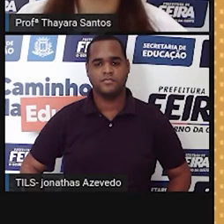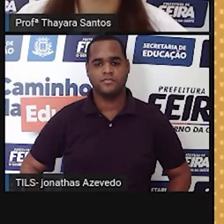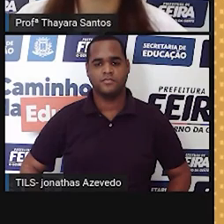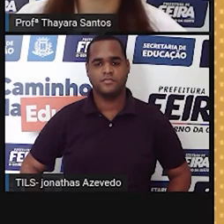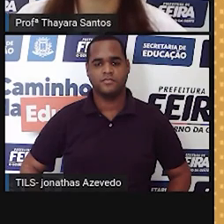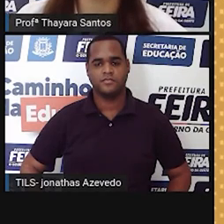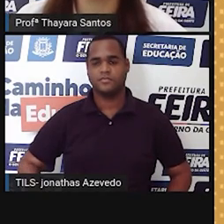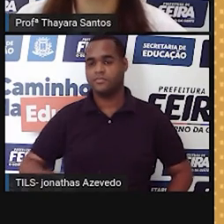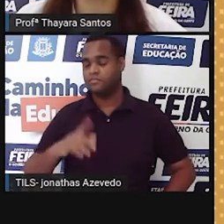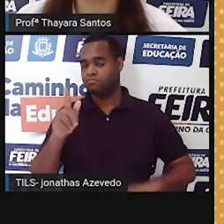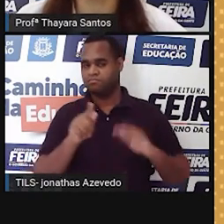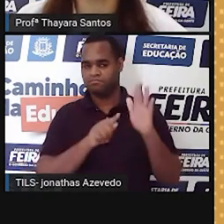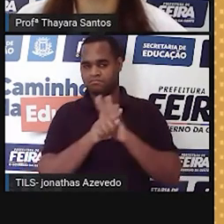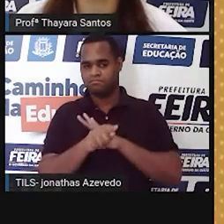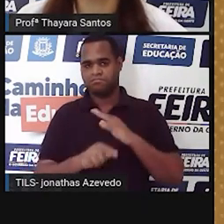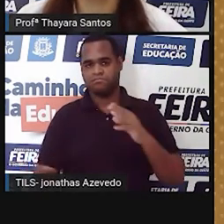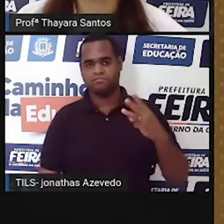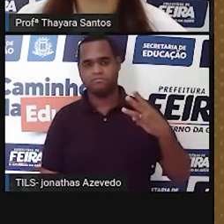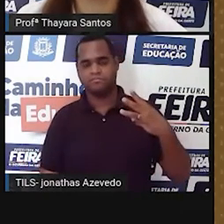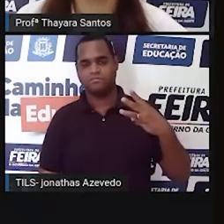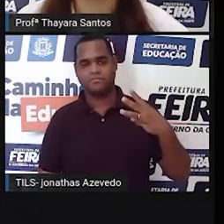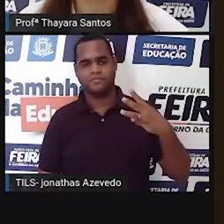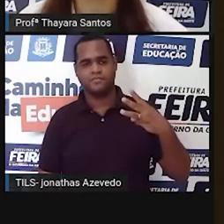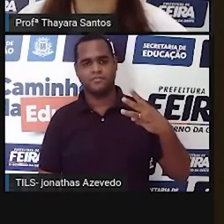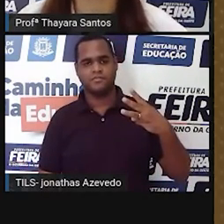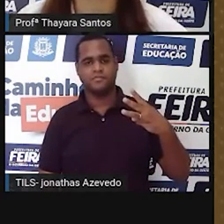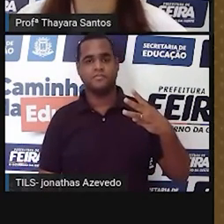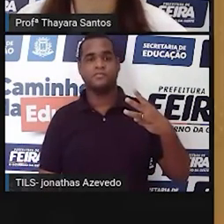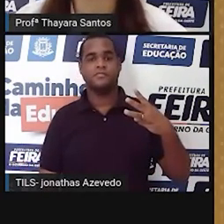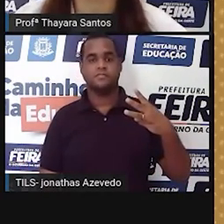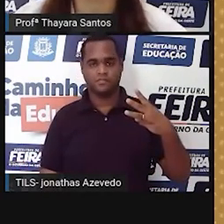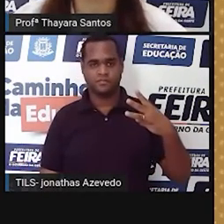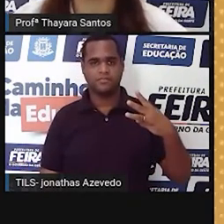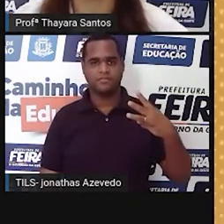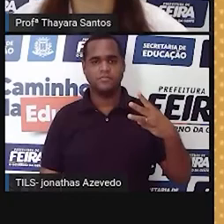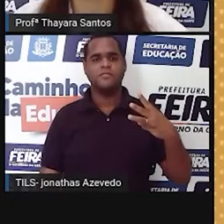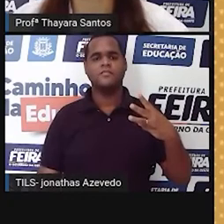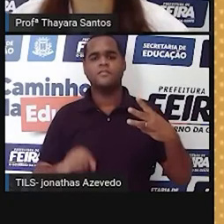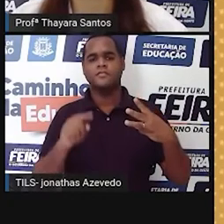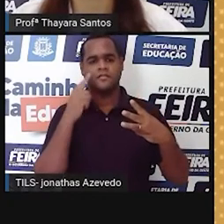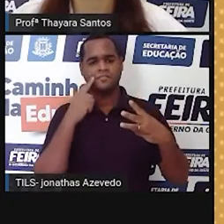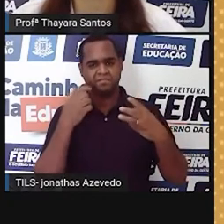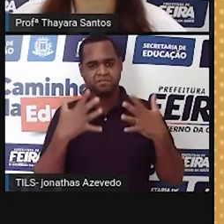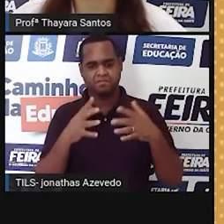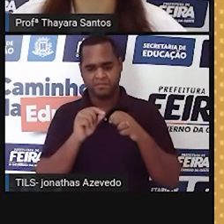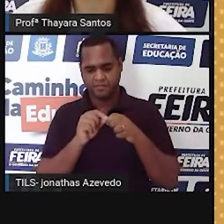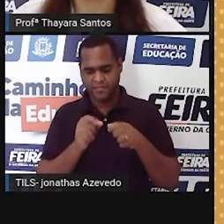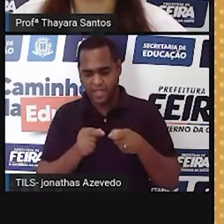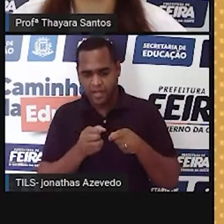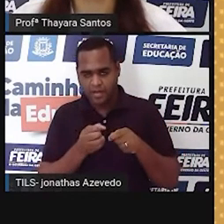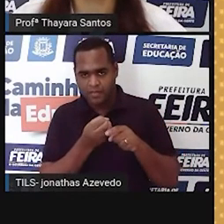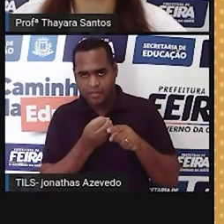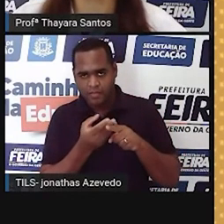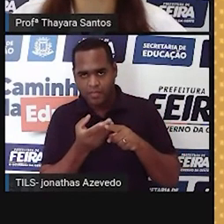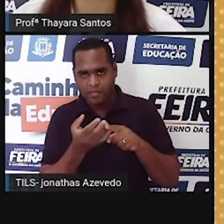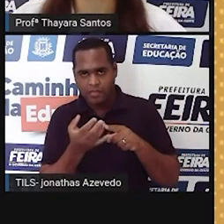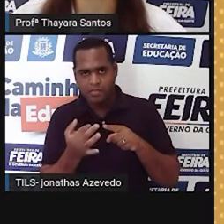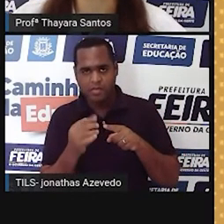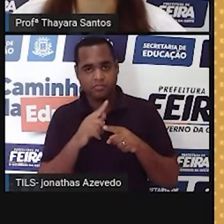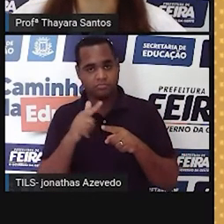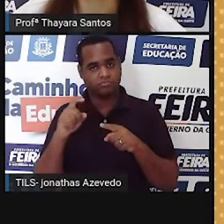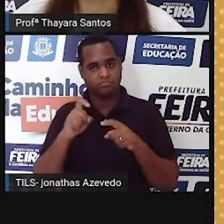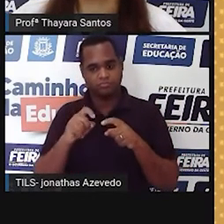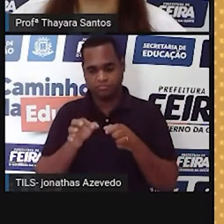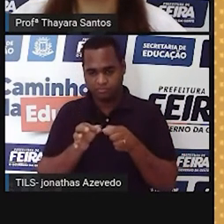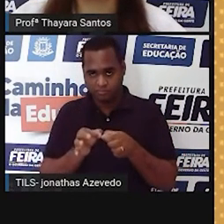Vamos para a próxima pergunta. Pergunta de número 3. Além de produzir os espermatozoides, é uma outra